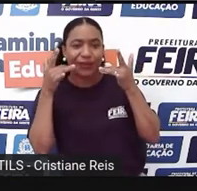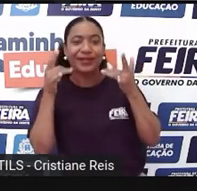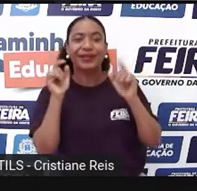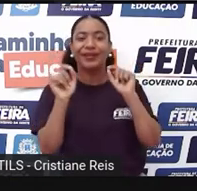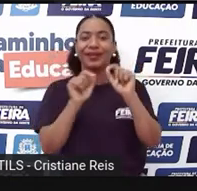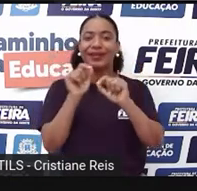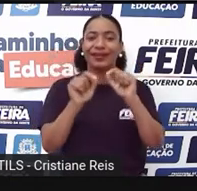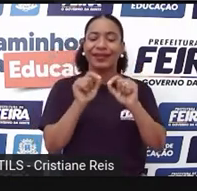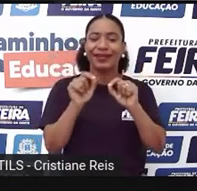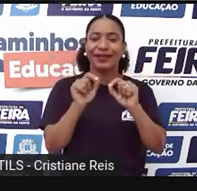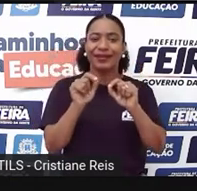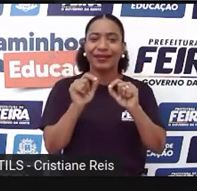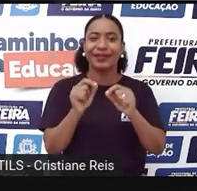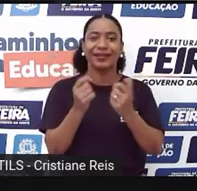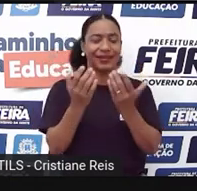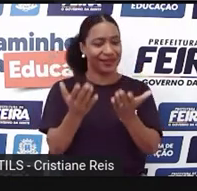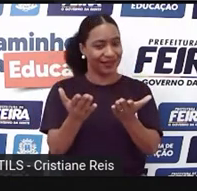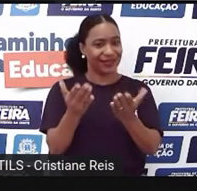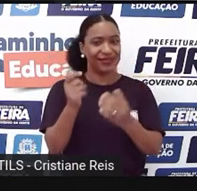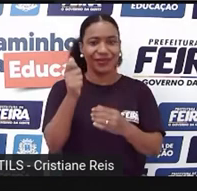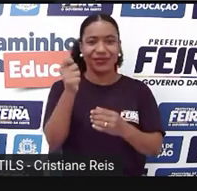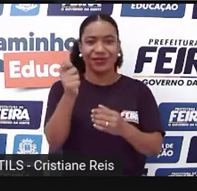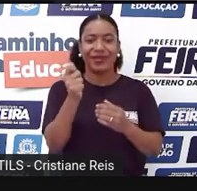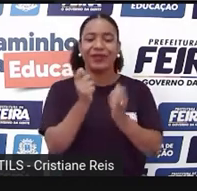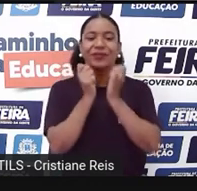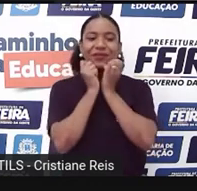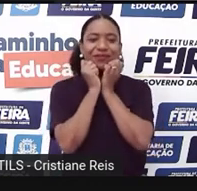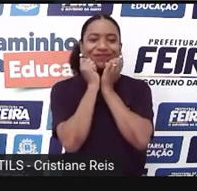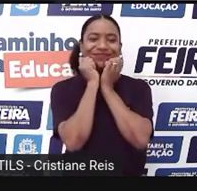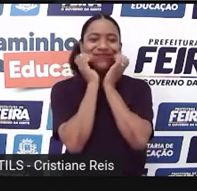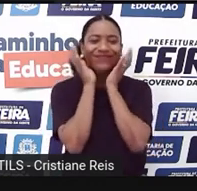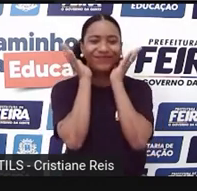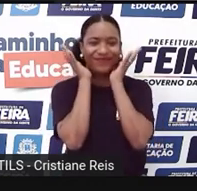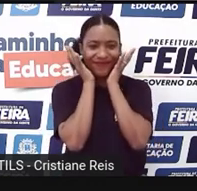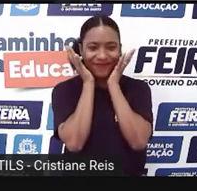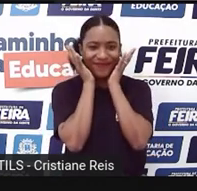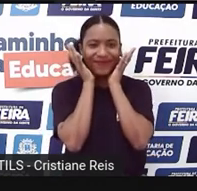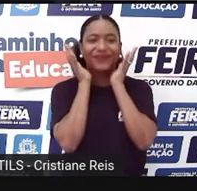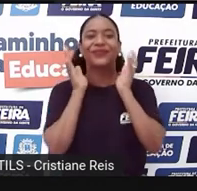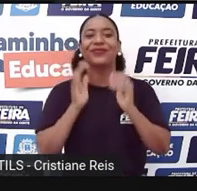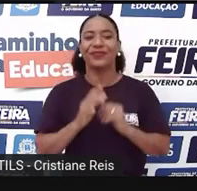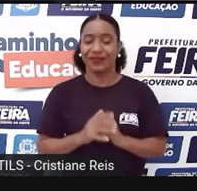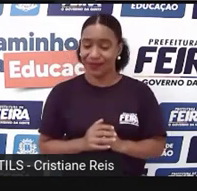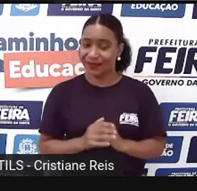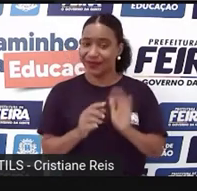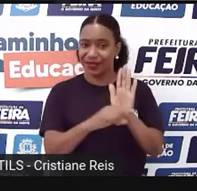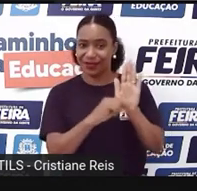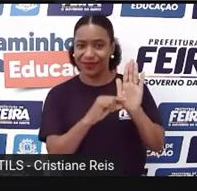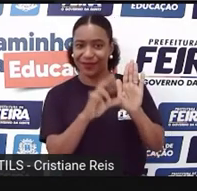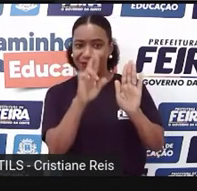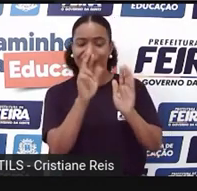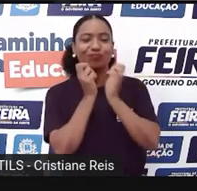Ele was William Shakespeare Nós já sabemos Que o autor É o William